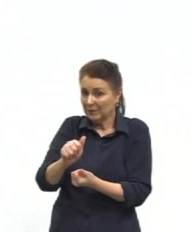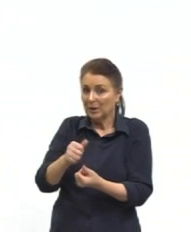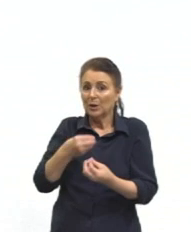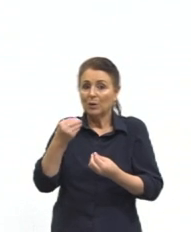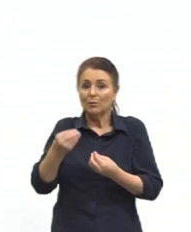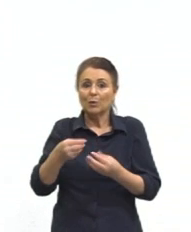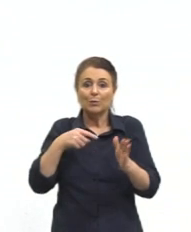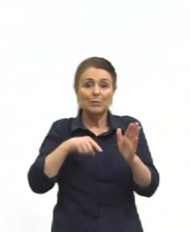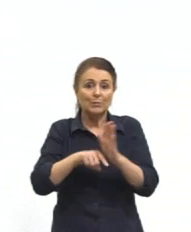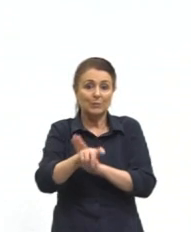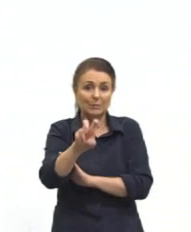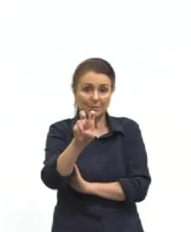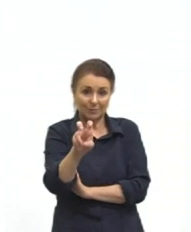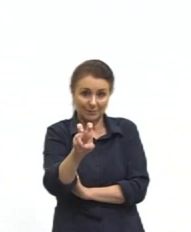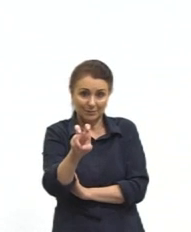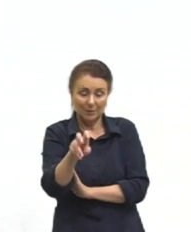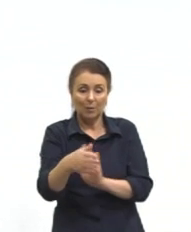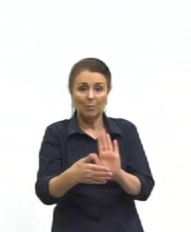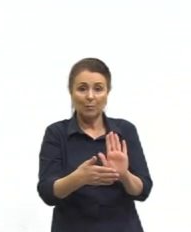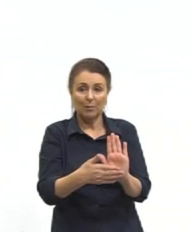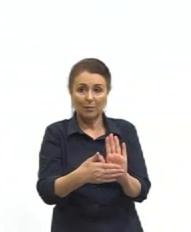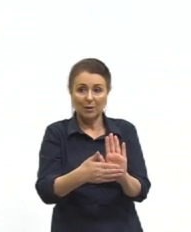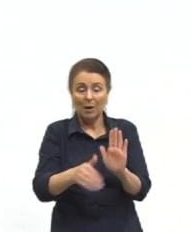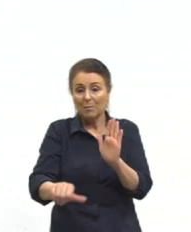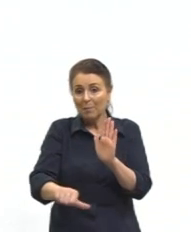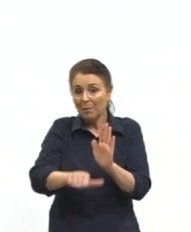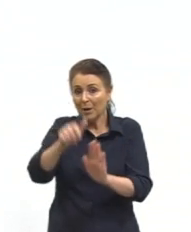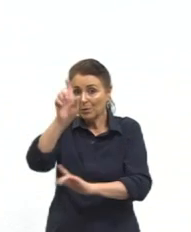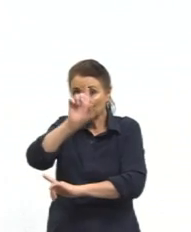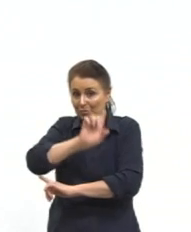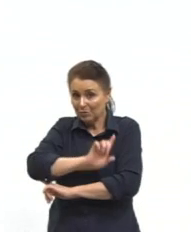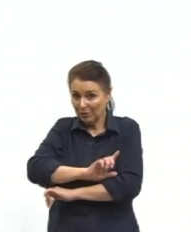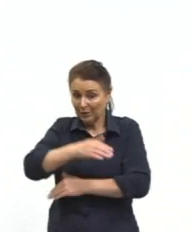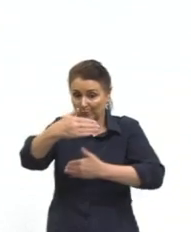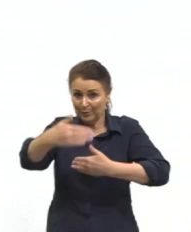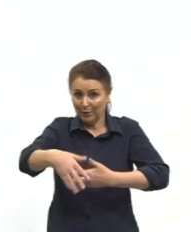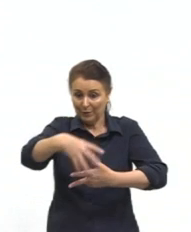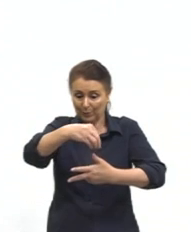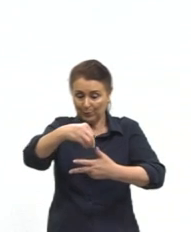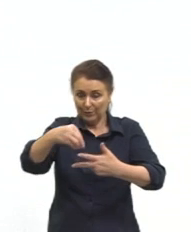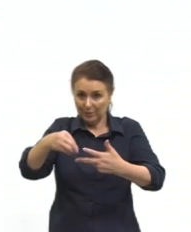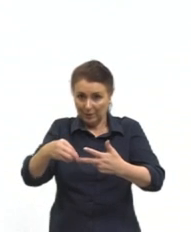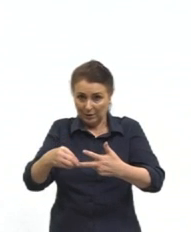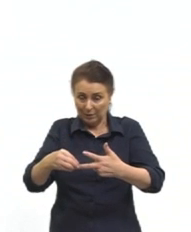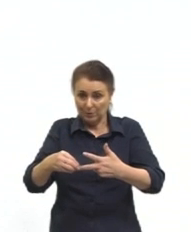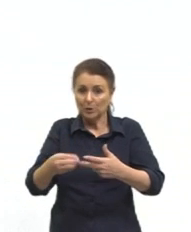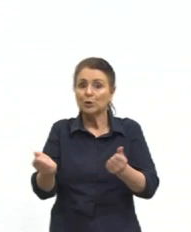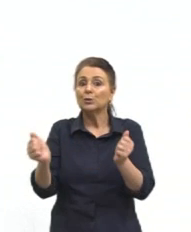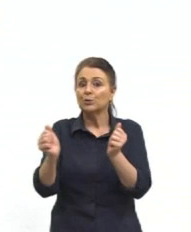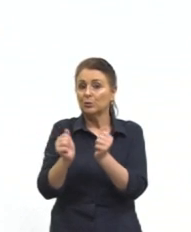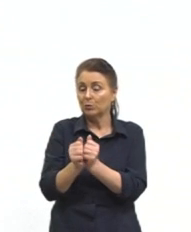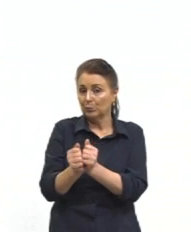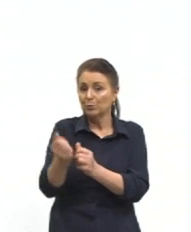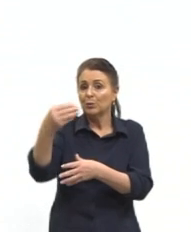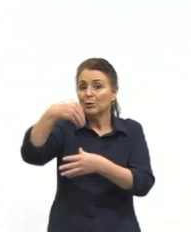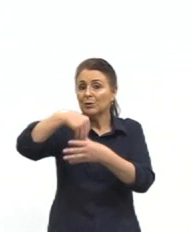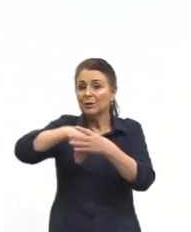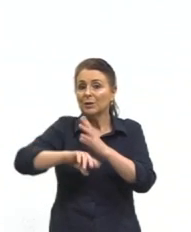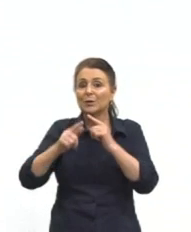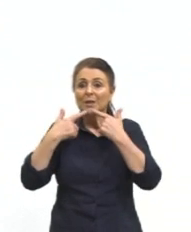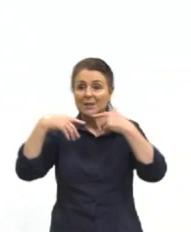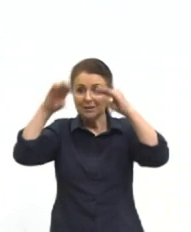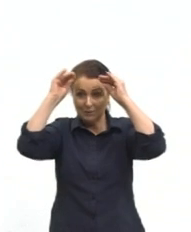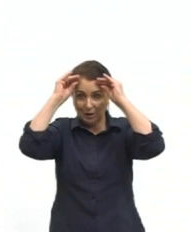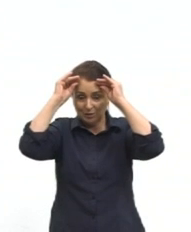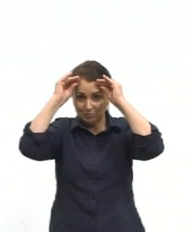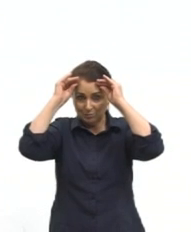foram cinco questões propostas no primeiro dia da aplicação das provas, e incluídas dentro das linguagens.